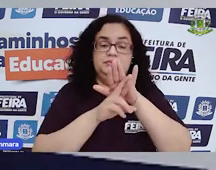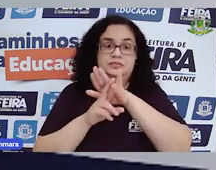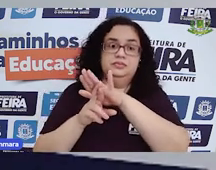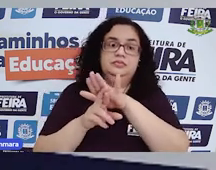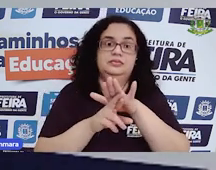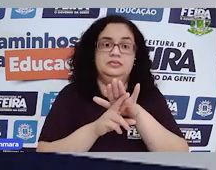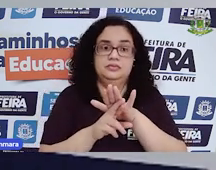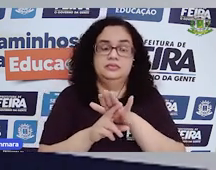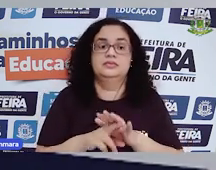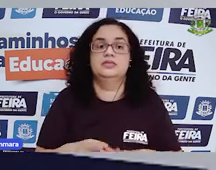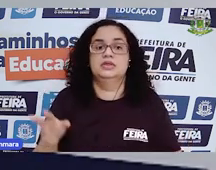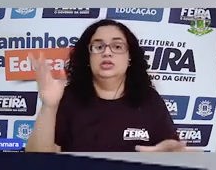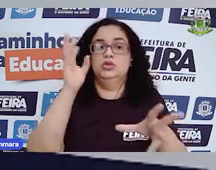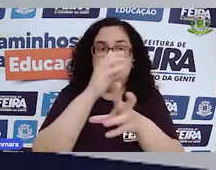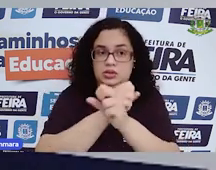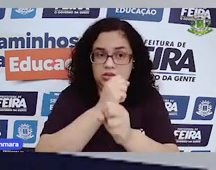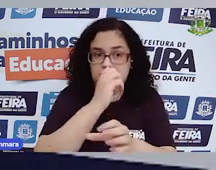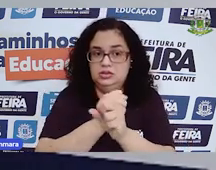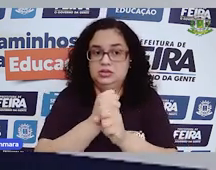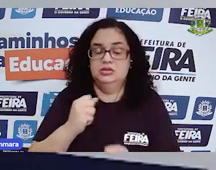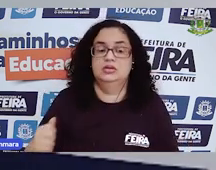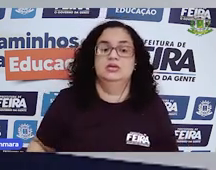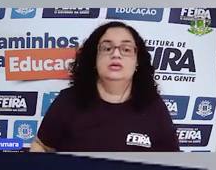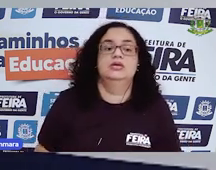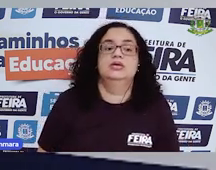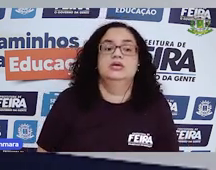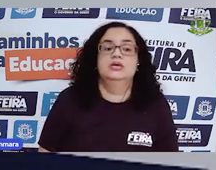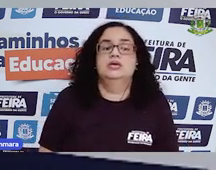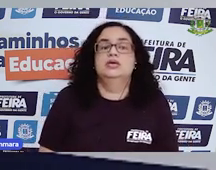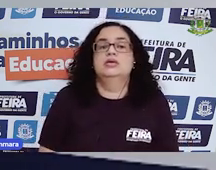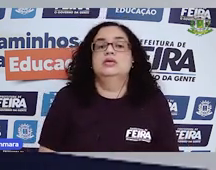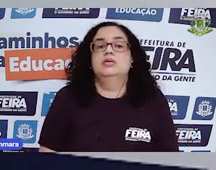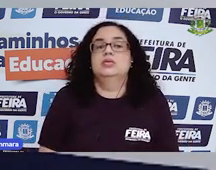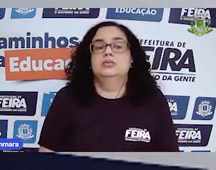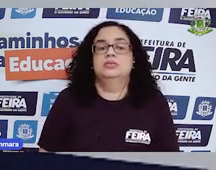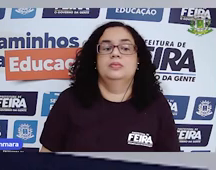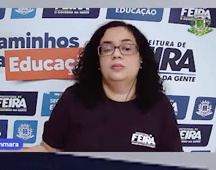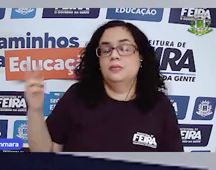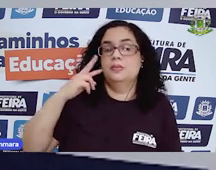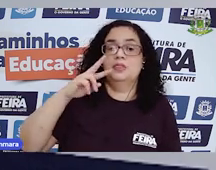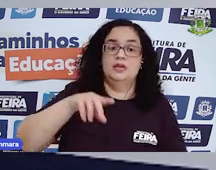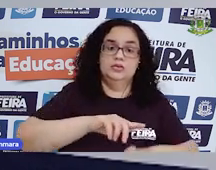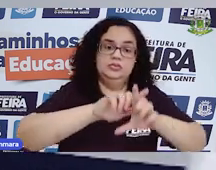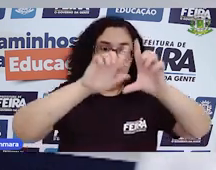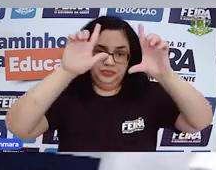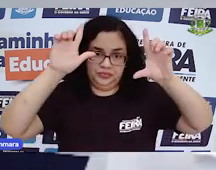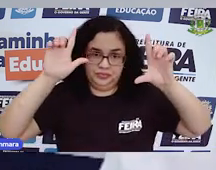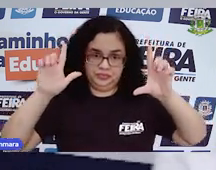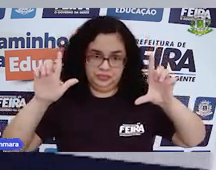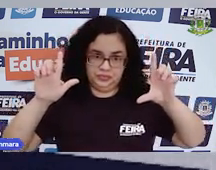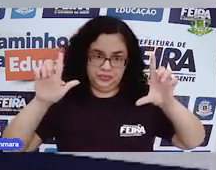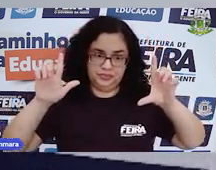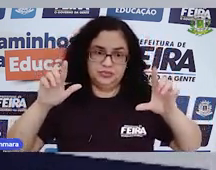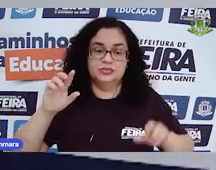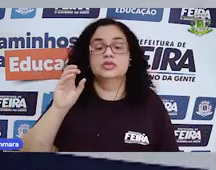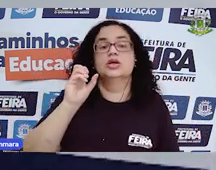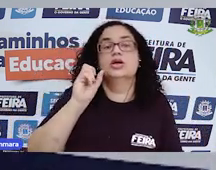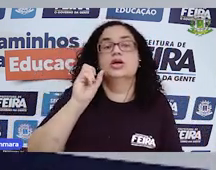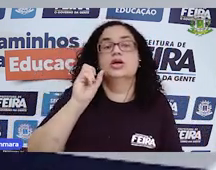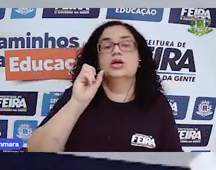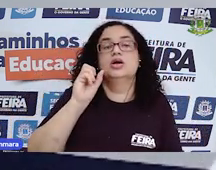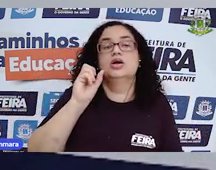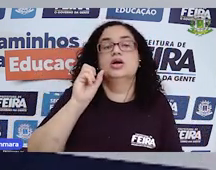Nessa daqui da edição, você vai ser levado para essa tela aqui. Tá bom?